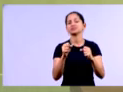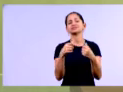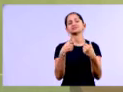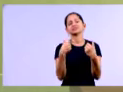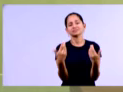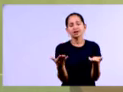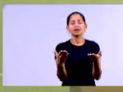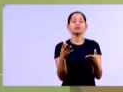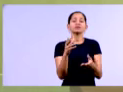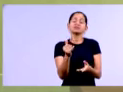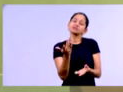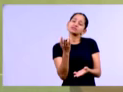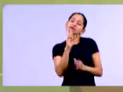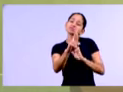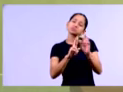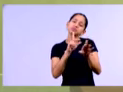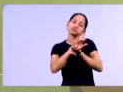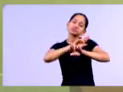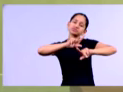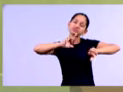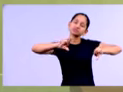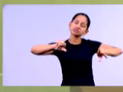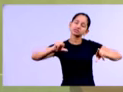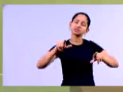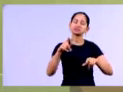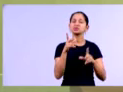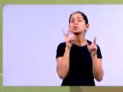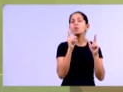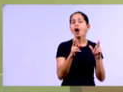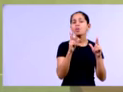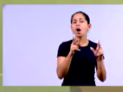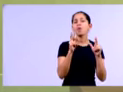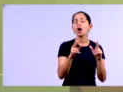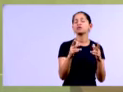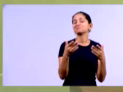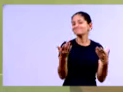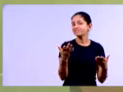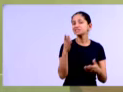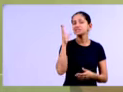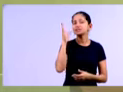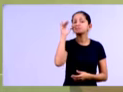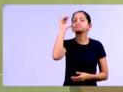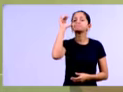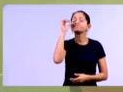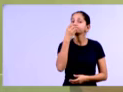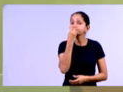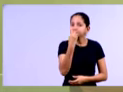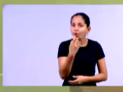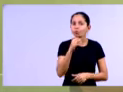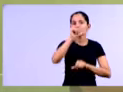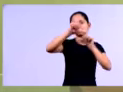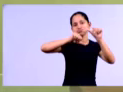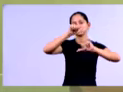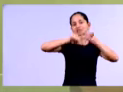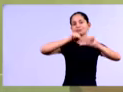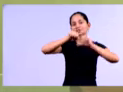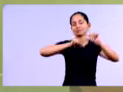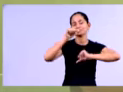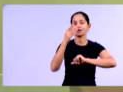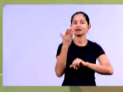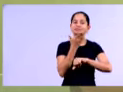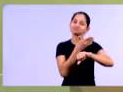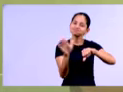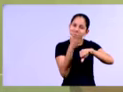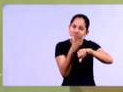novos resultados, tá certo? Claro, quem quiser ficar sempre repetindo o mesmo, tudo bem, mas é sempre interessante a gente estar sempre mudando um pouco esse nosso